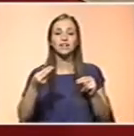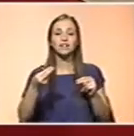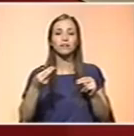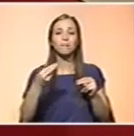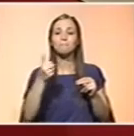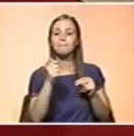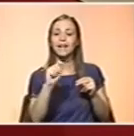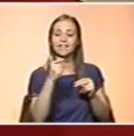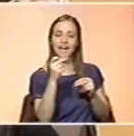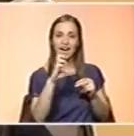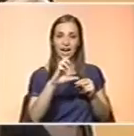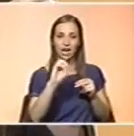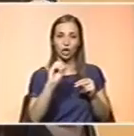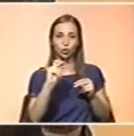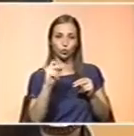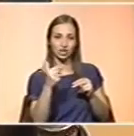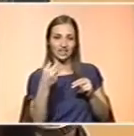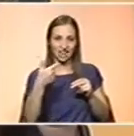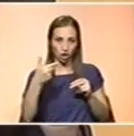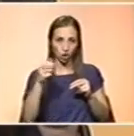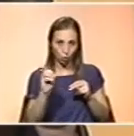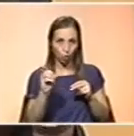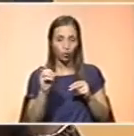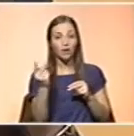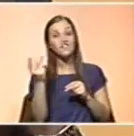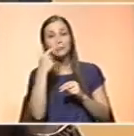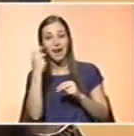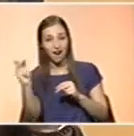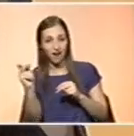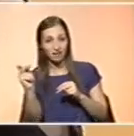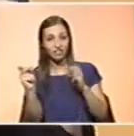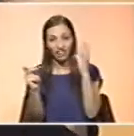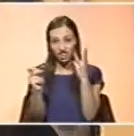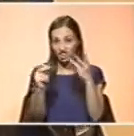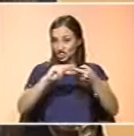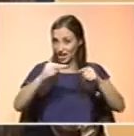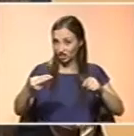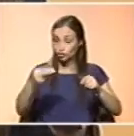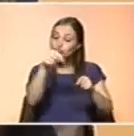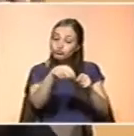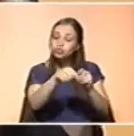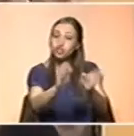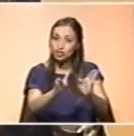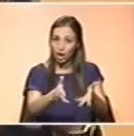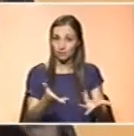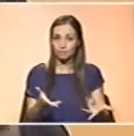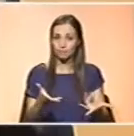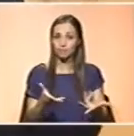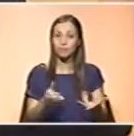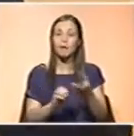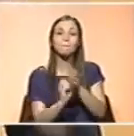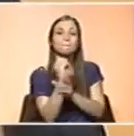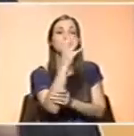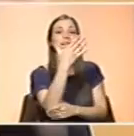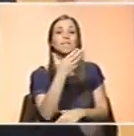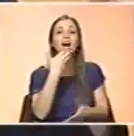-caroteno, que é o precursor da vitamina A, três genes, e esses genes já lá existiam. E, aliás, a planta do arroz produz